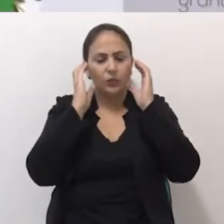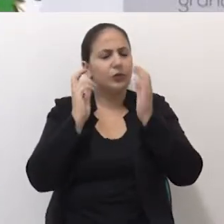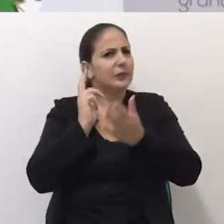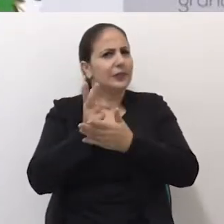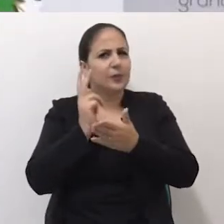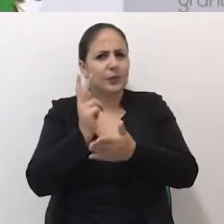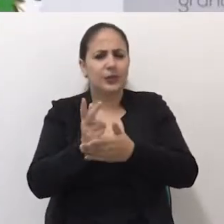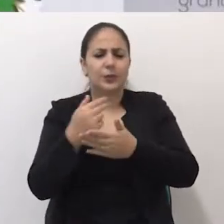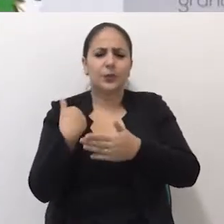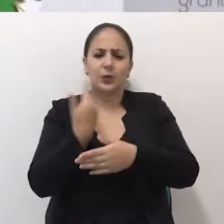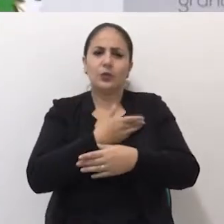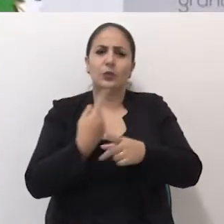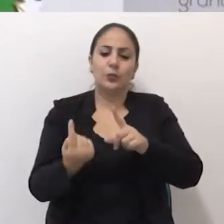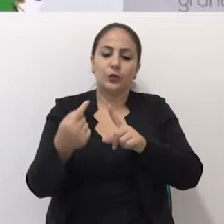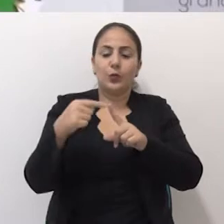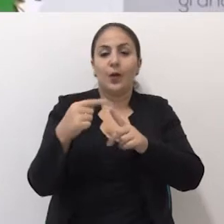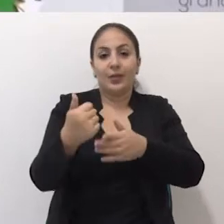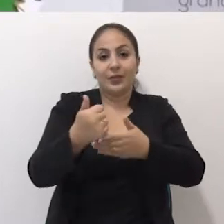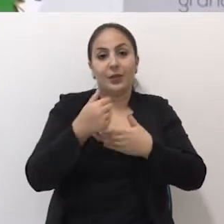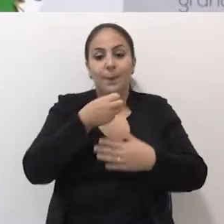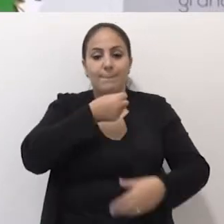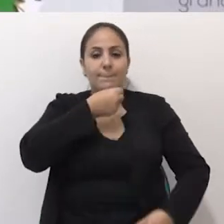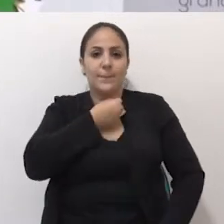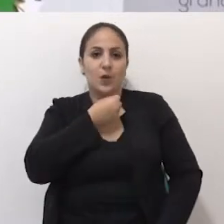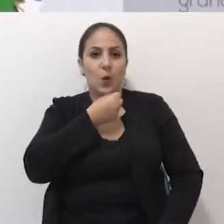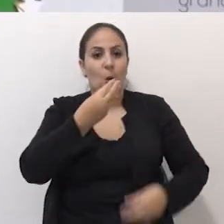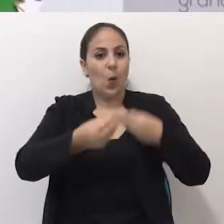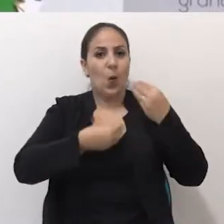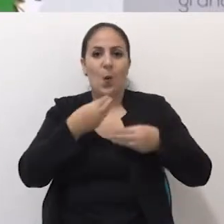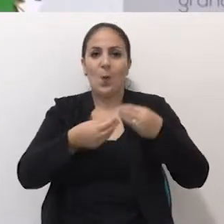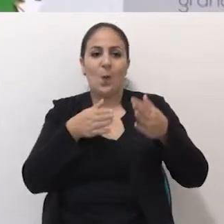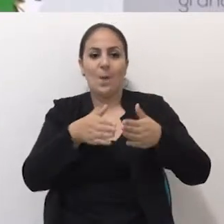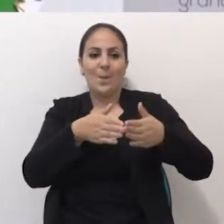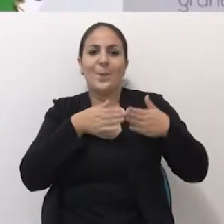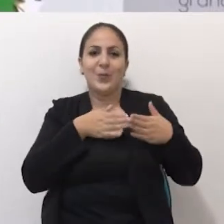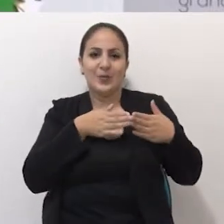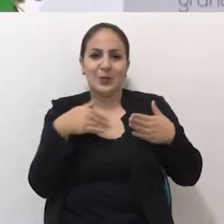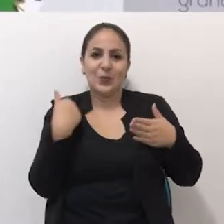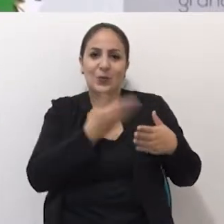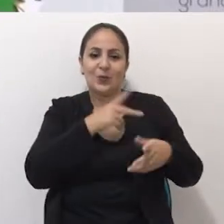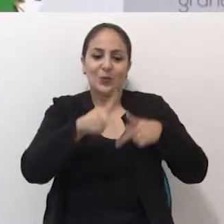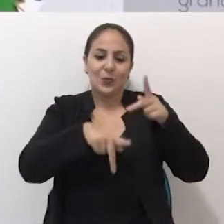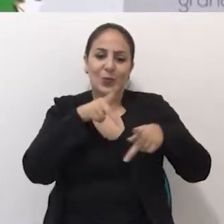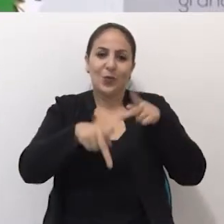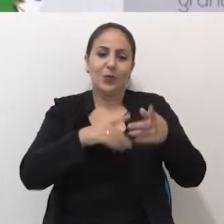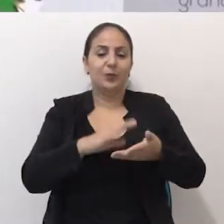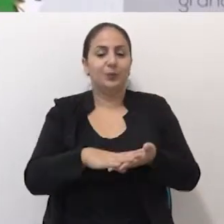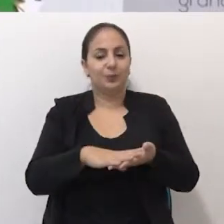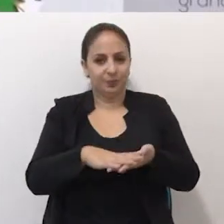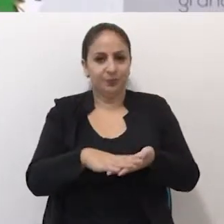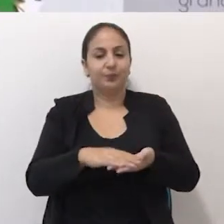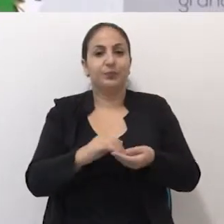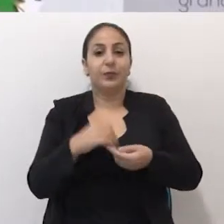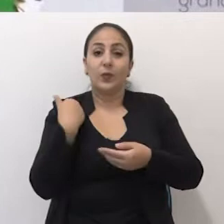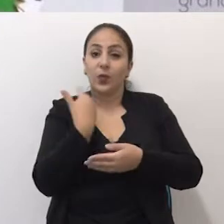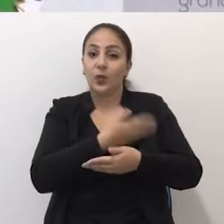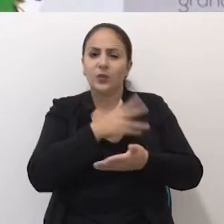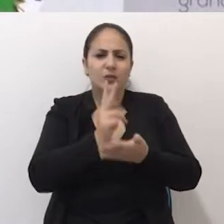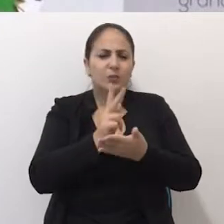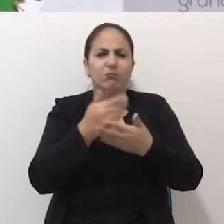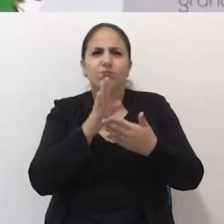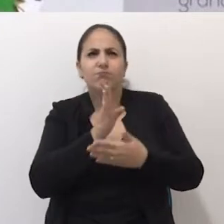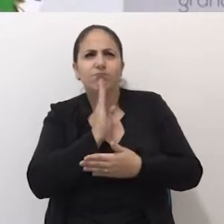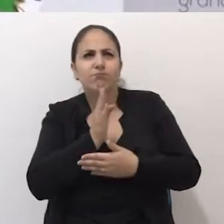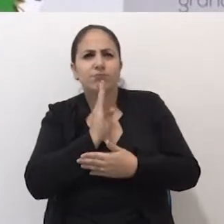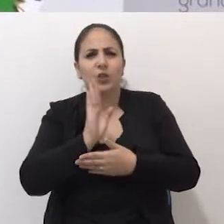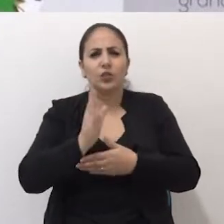procurou sempre trazer o microfone como uma arma em defesa do nosso povo, no bom sentido. A